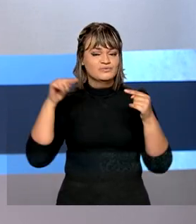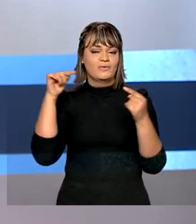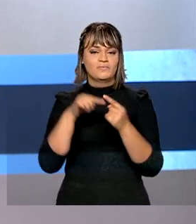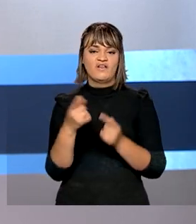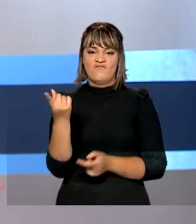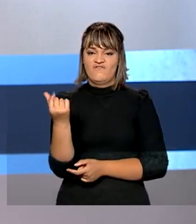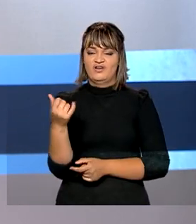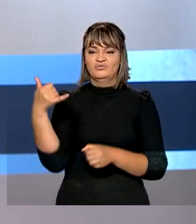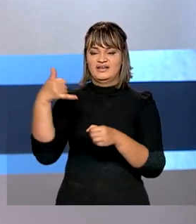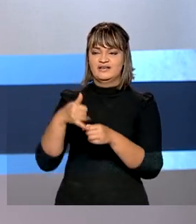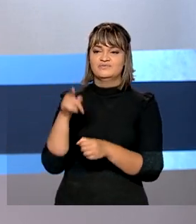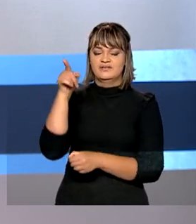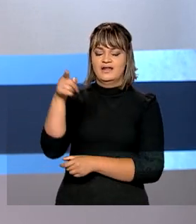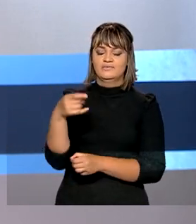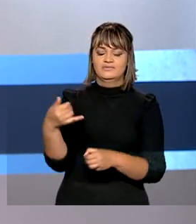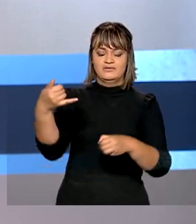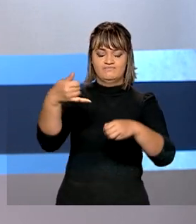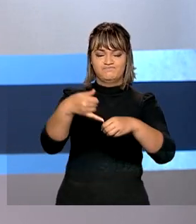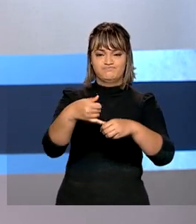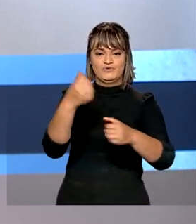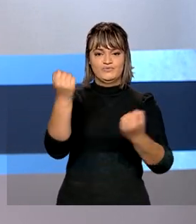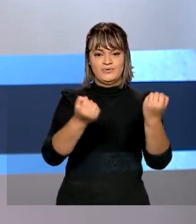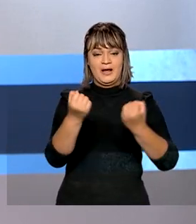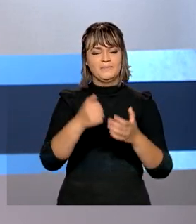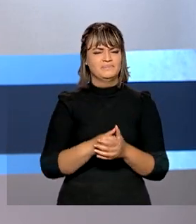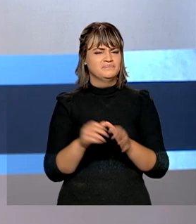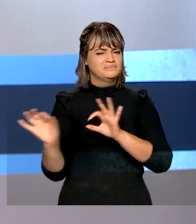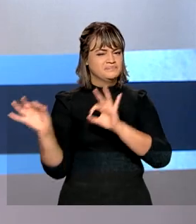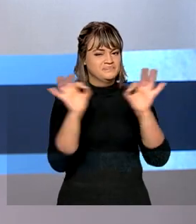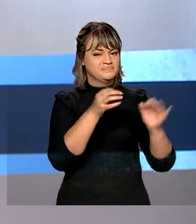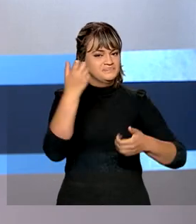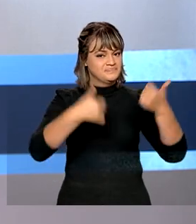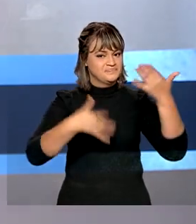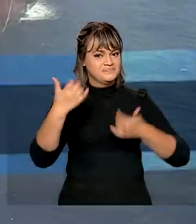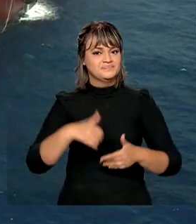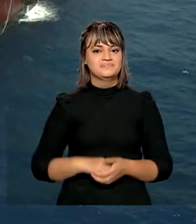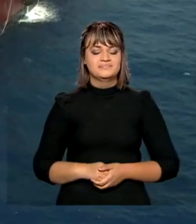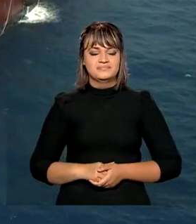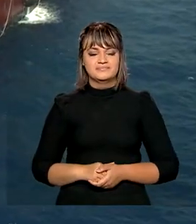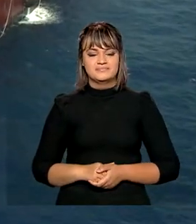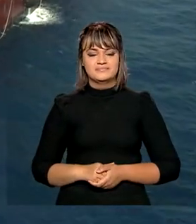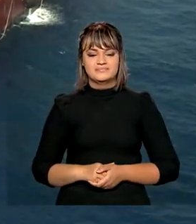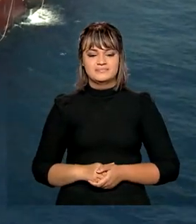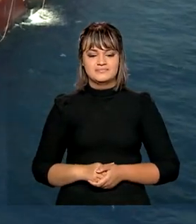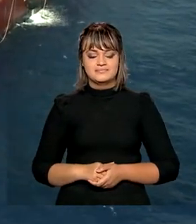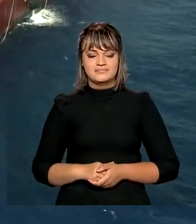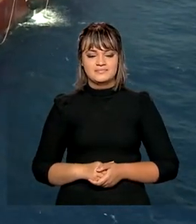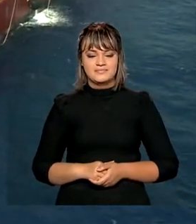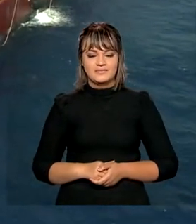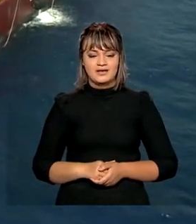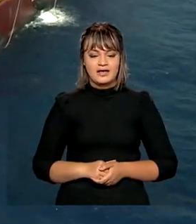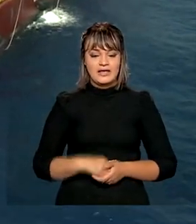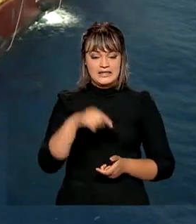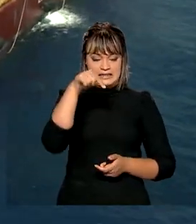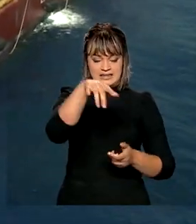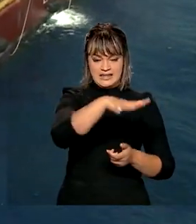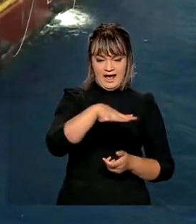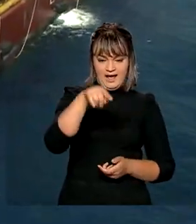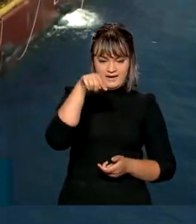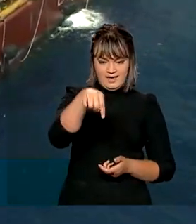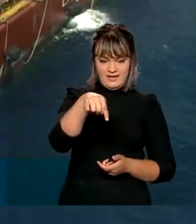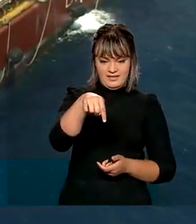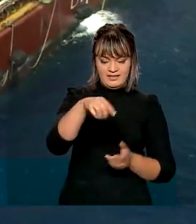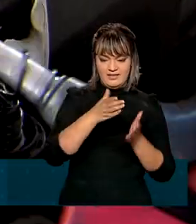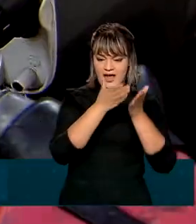da gasolina lá na bomba. É o que você vai ver na reportagem de Cleide Lopes. Do poço de petróleo